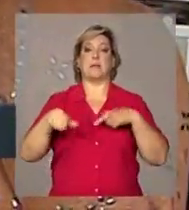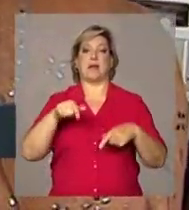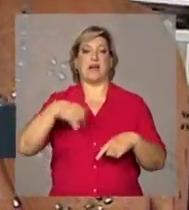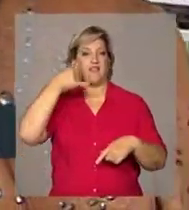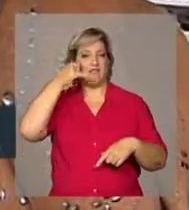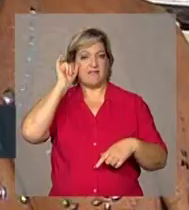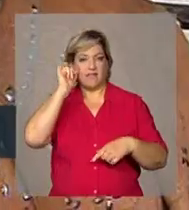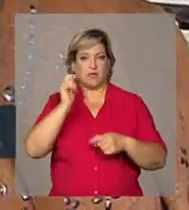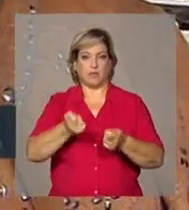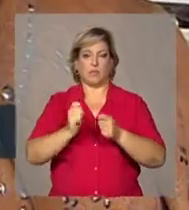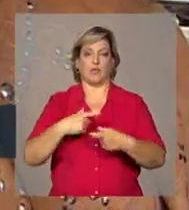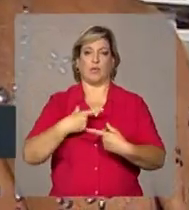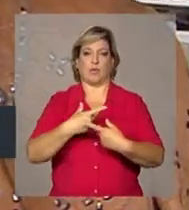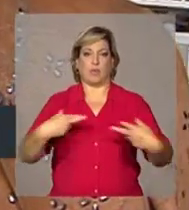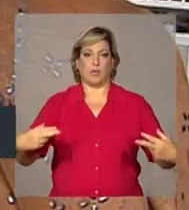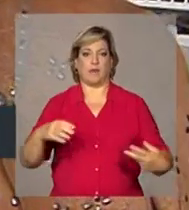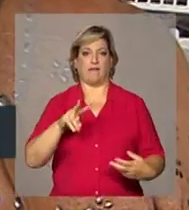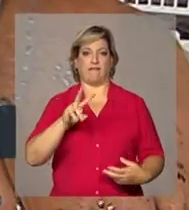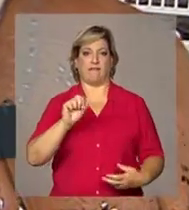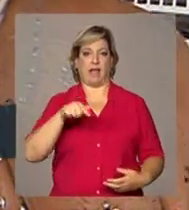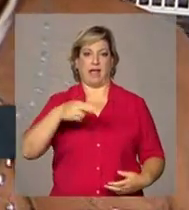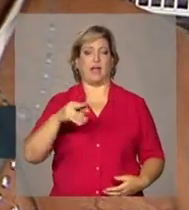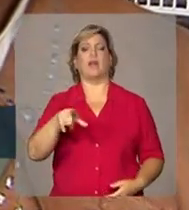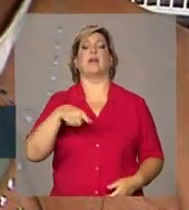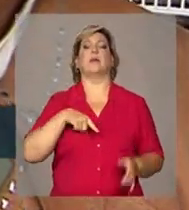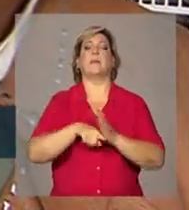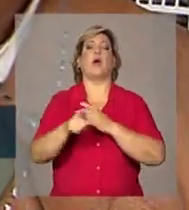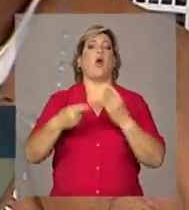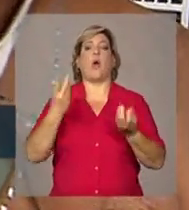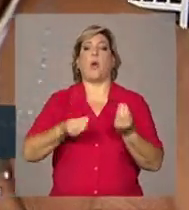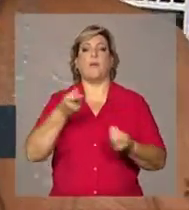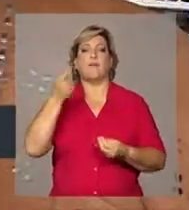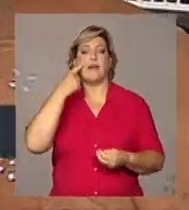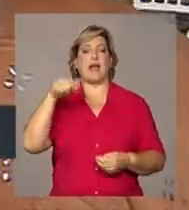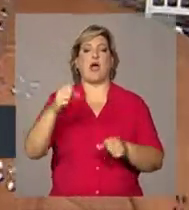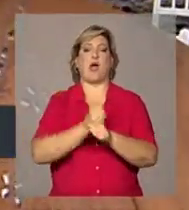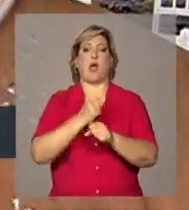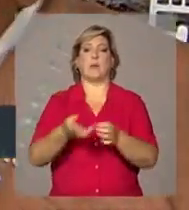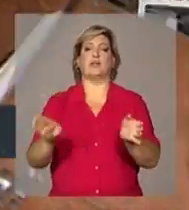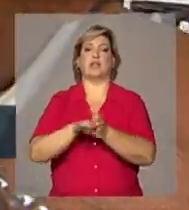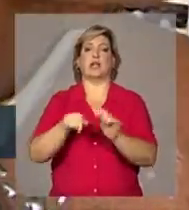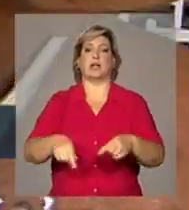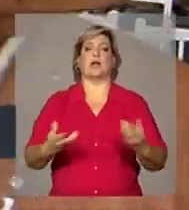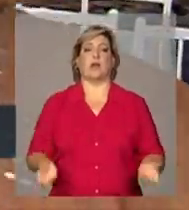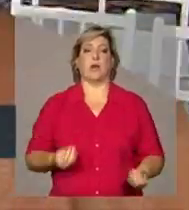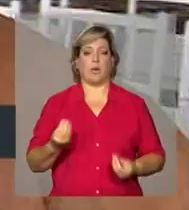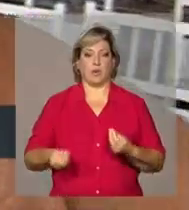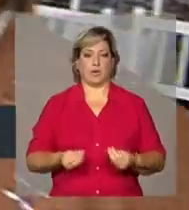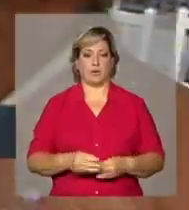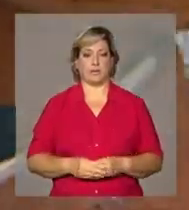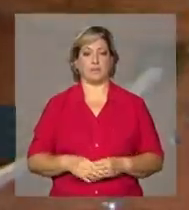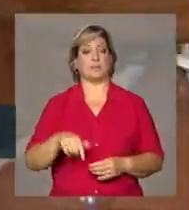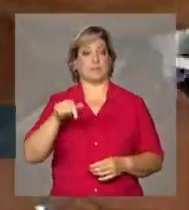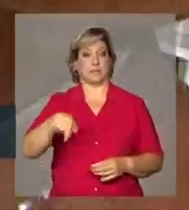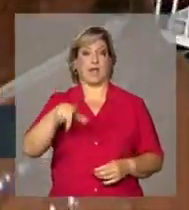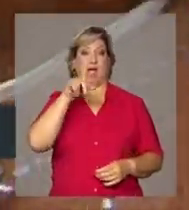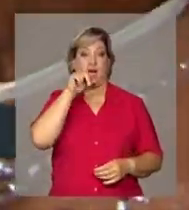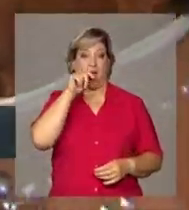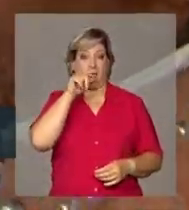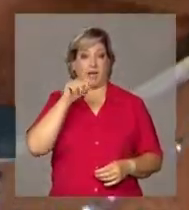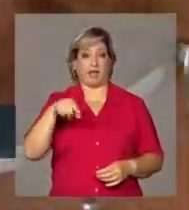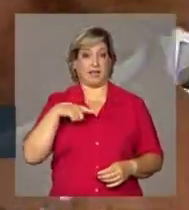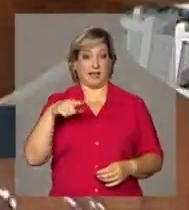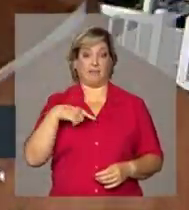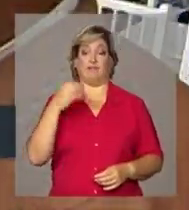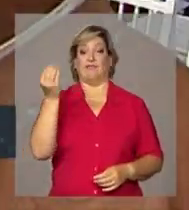o senhor vê a chegada da água aqui do Rio São Francisco para o seu município? É fraco. É fraco. Antes